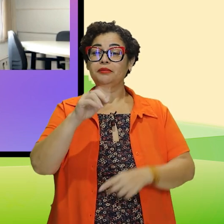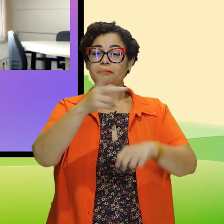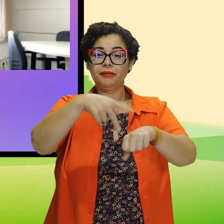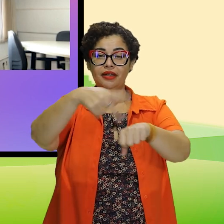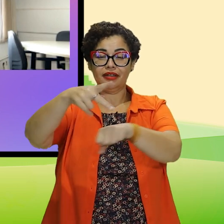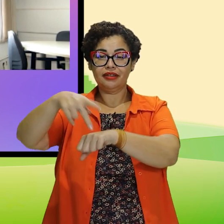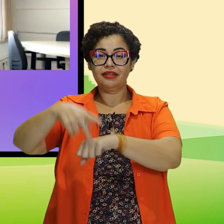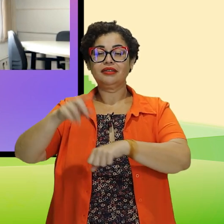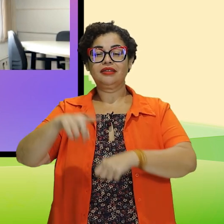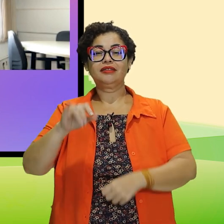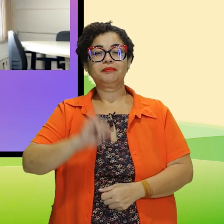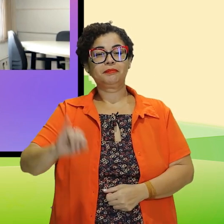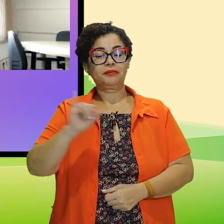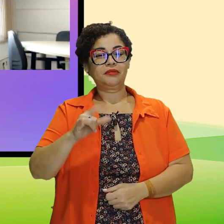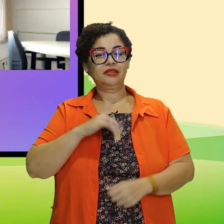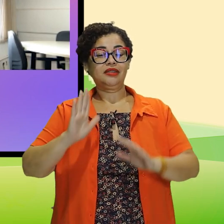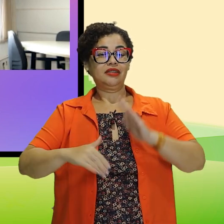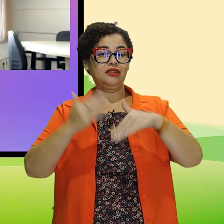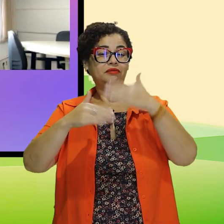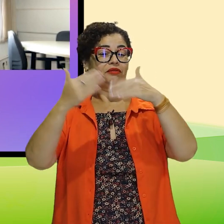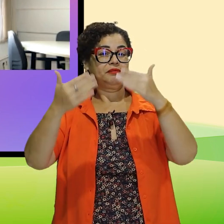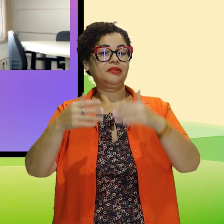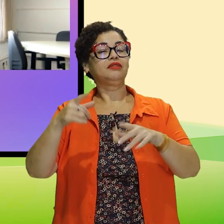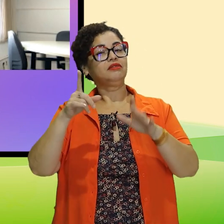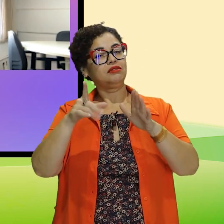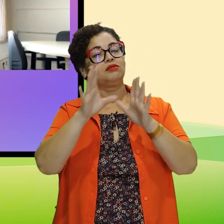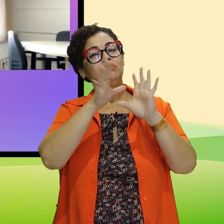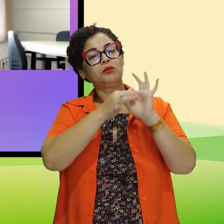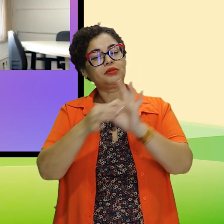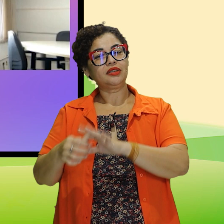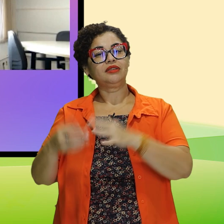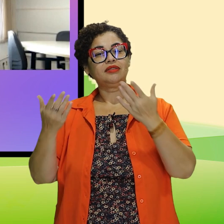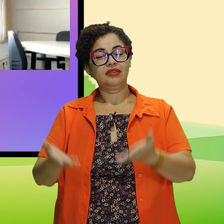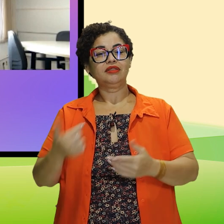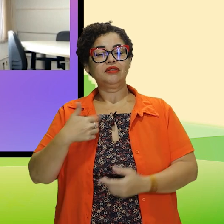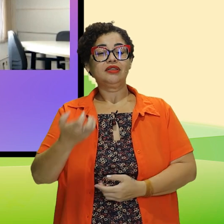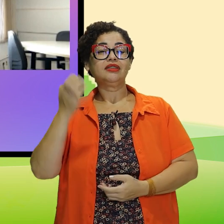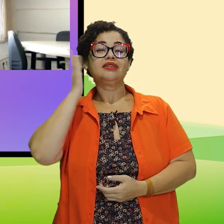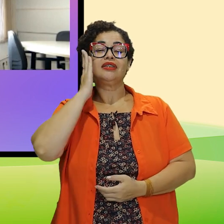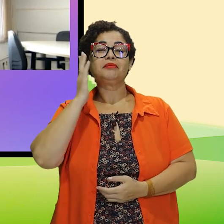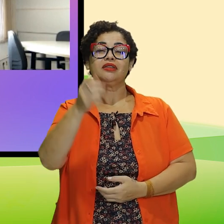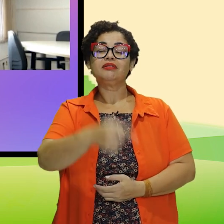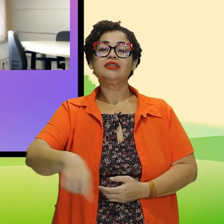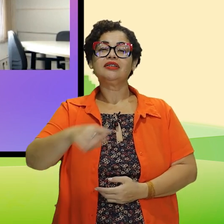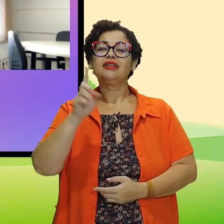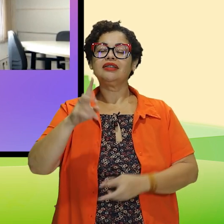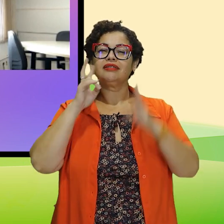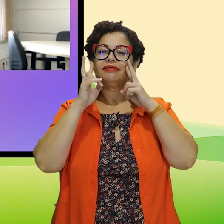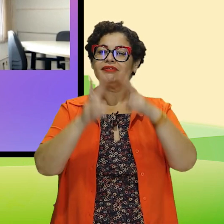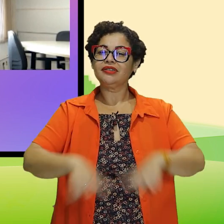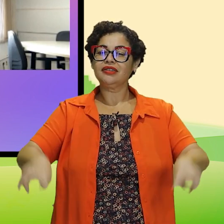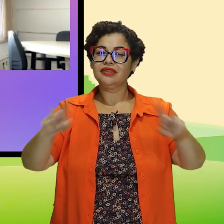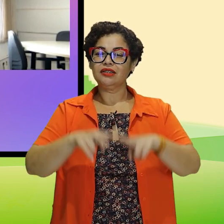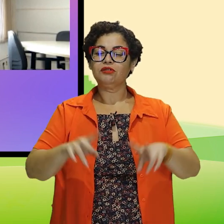especialmente aqueles em desenvolvimento. Nesse contexto, Marisley, eu já queria saber de você essa visão